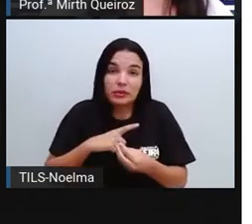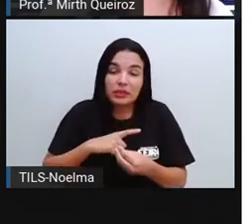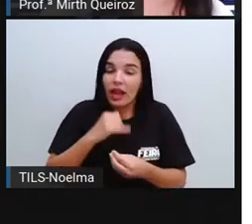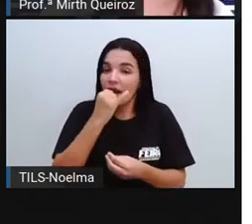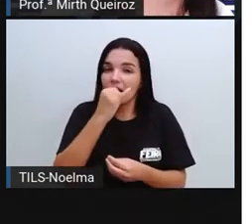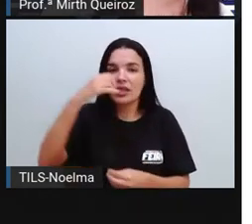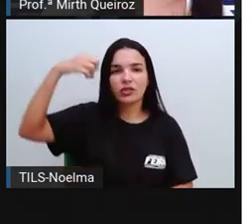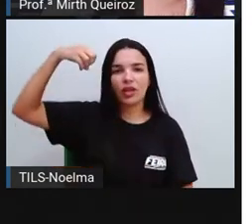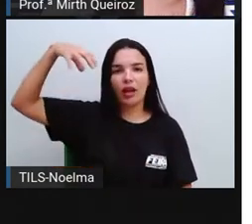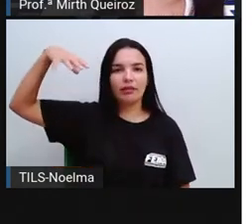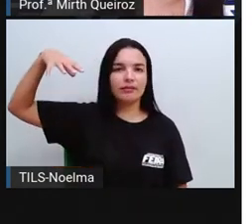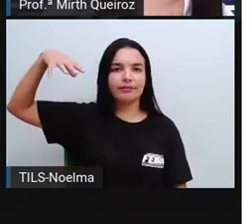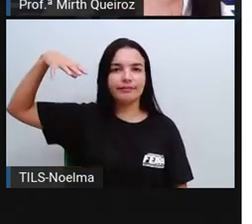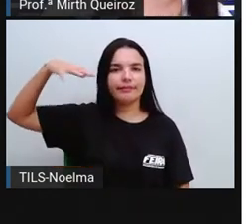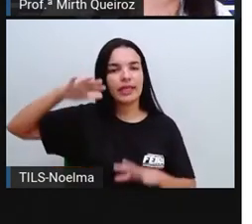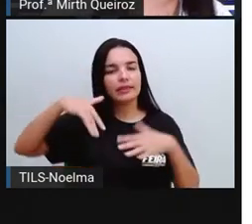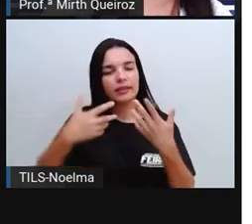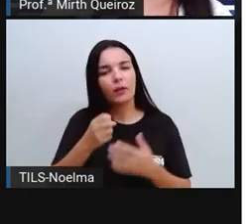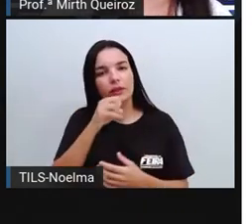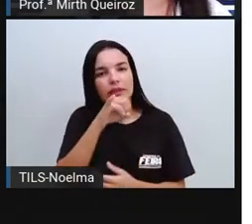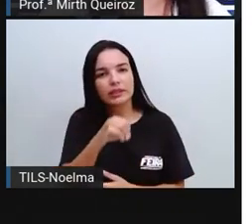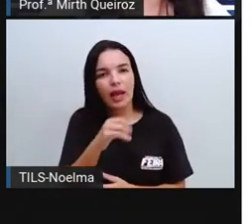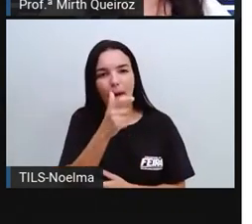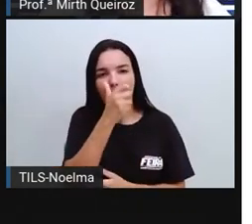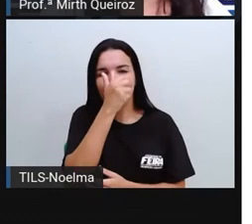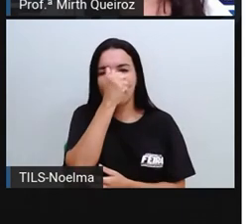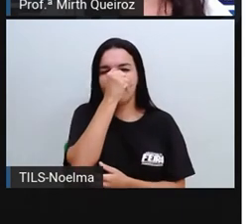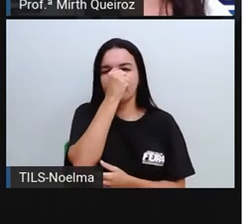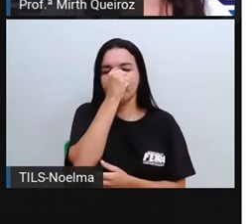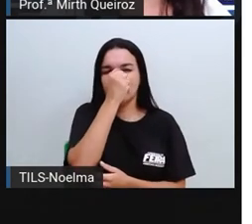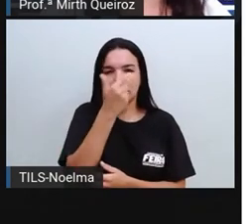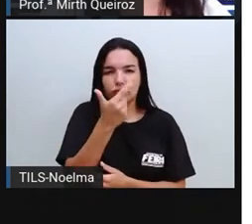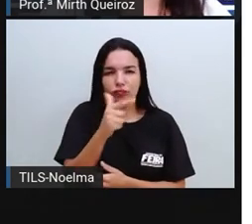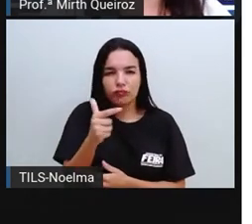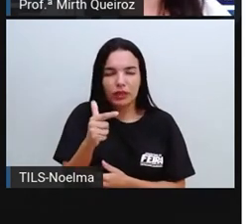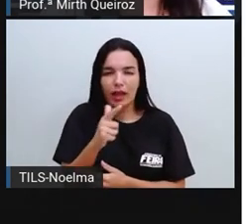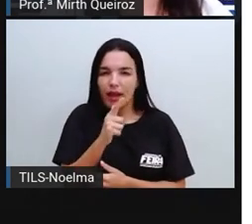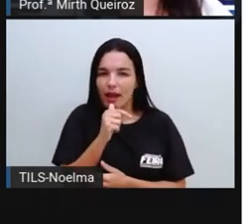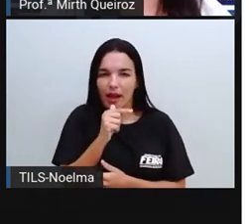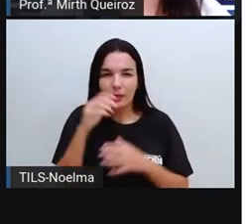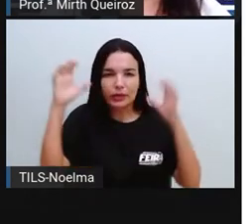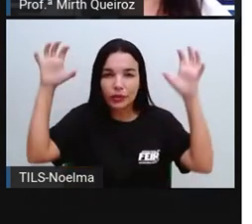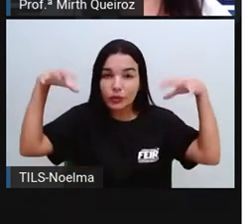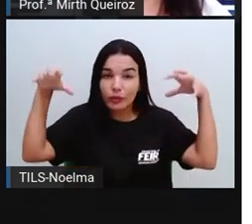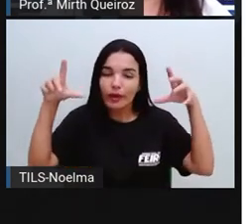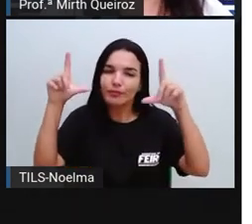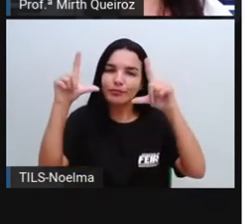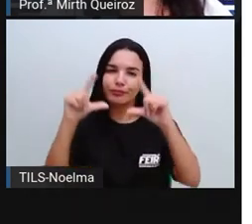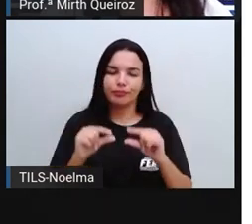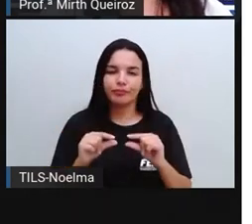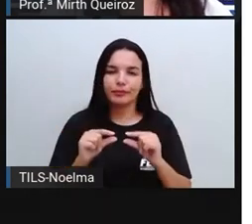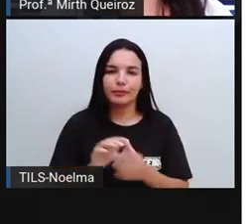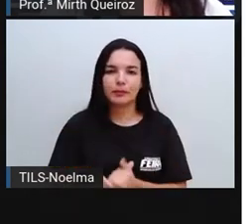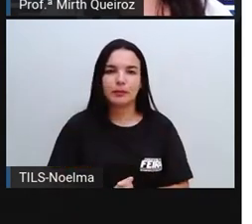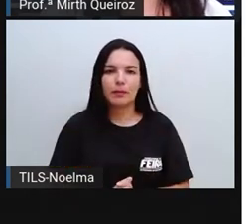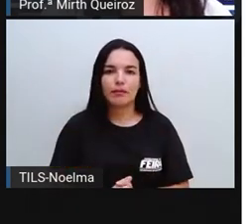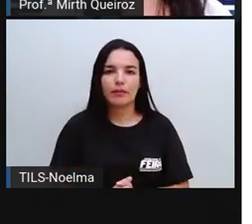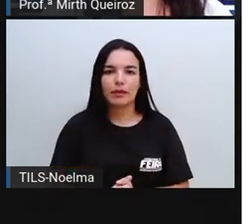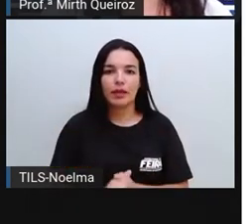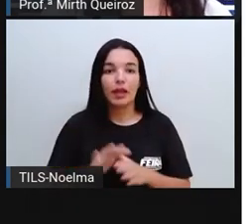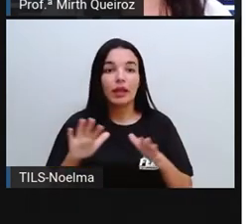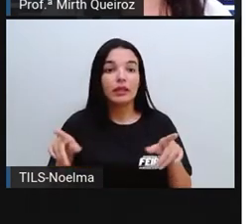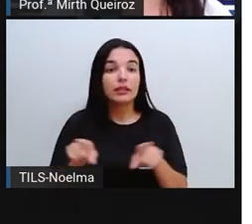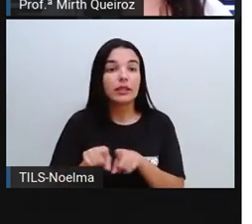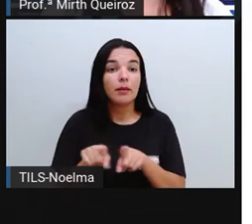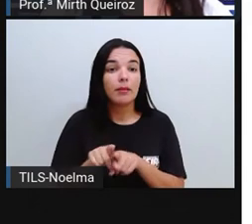Logo, em período de seca, a sua capacidade vai diminuir, certo? E aí, a gente viu no vídeo